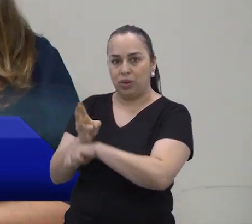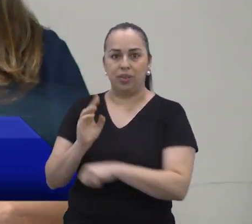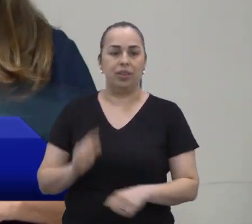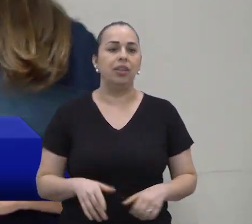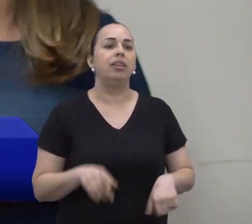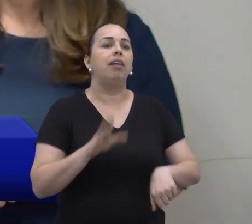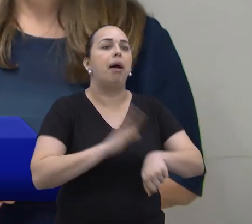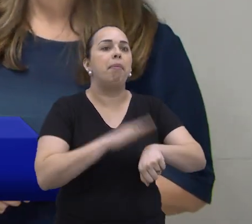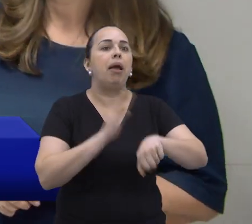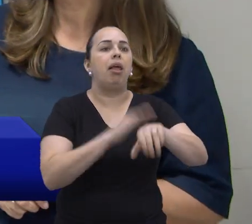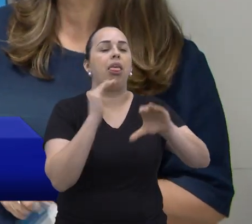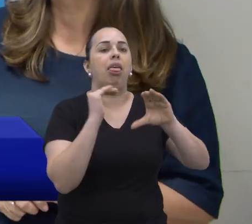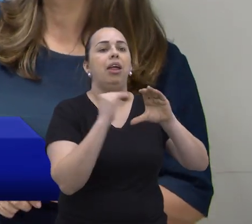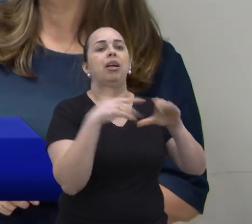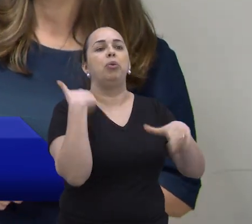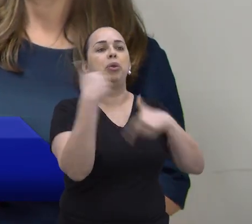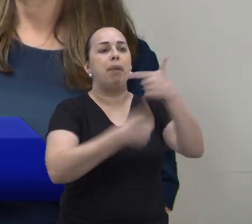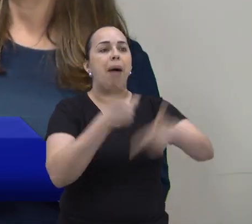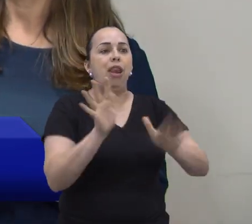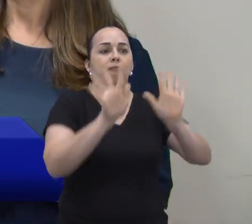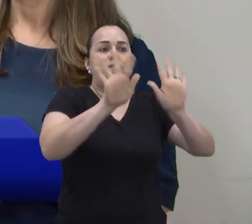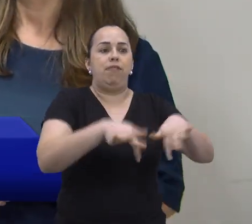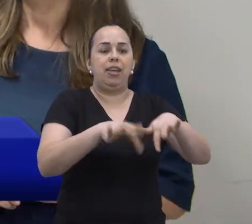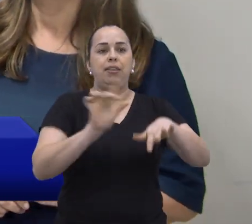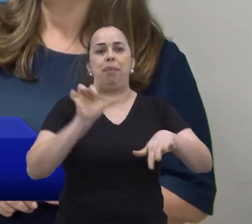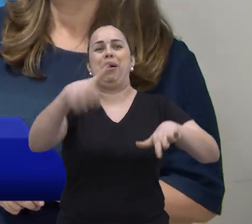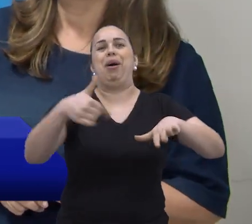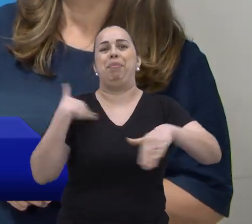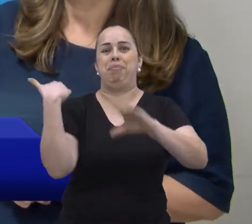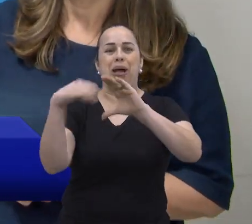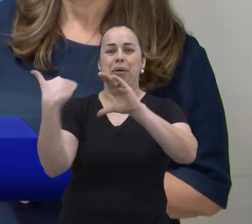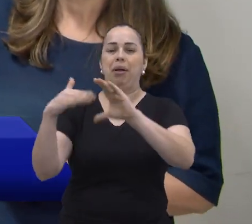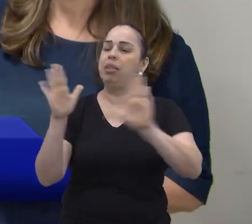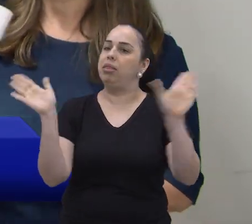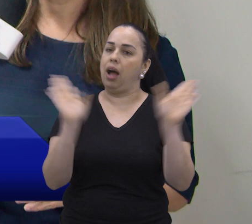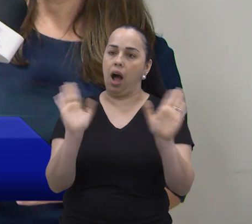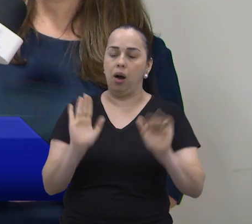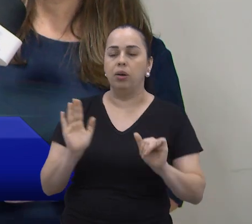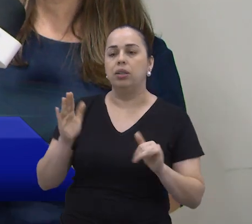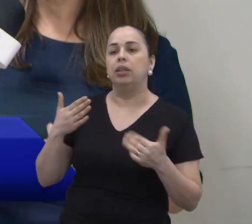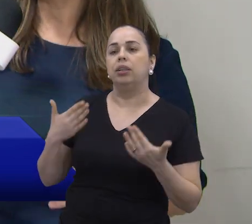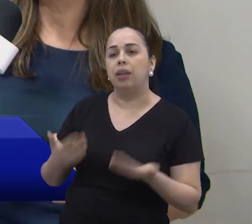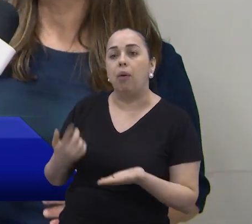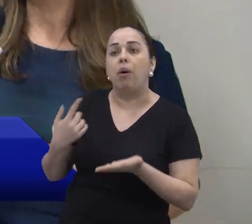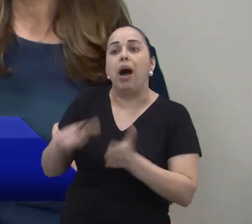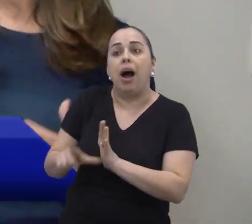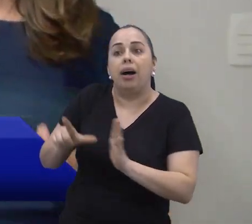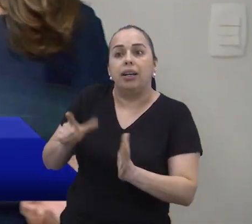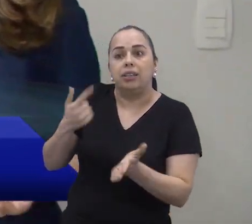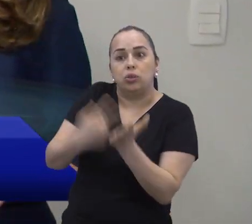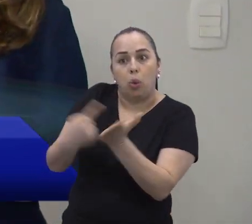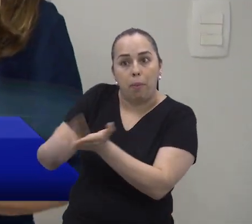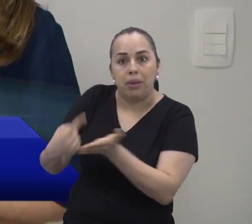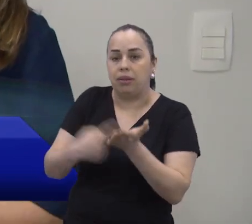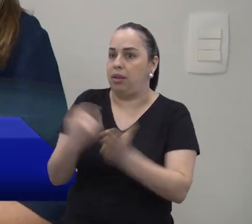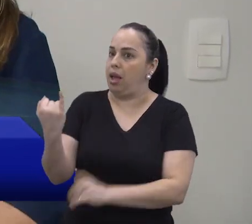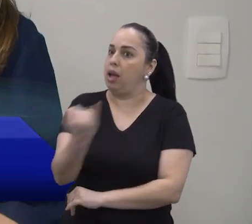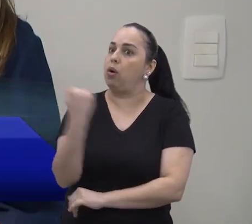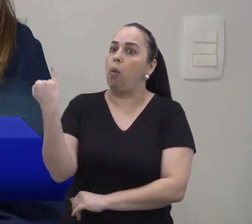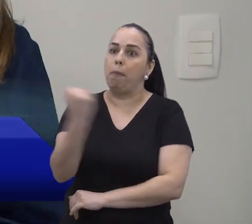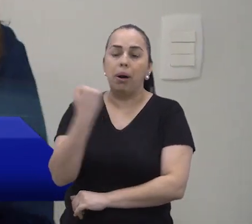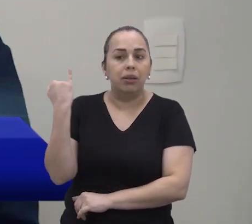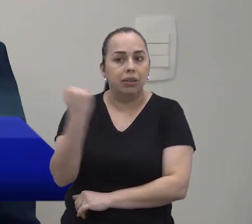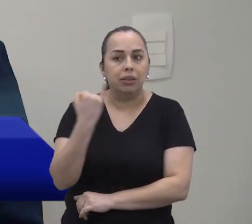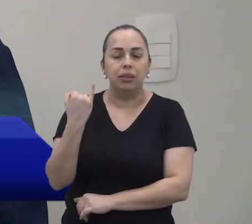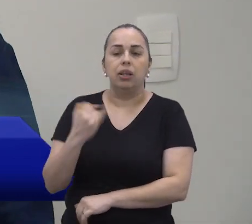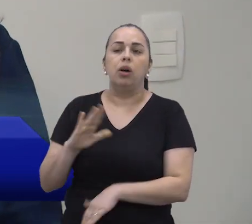o horário das mensagens, né, não mandar depois do horário, né, seria primordial também, né. Exato. Acho que esse combinado, né, com a empresa é